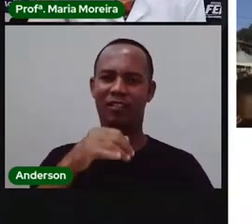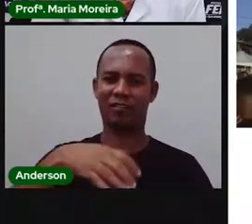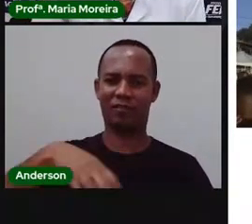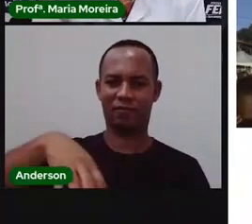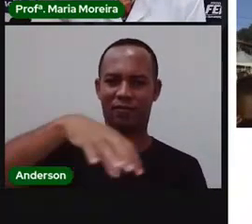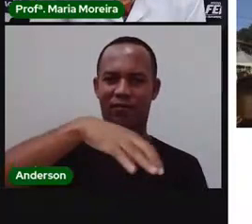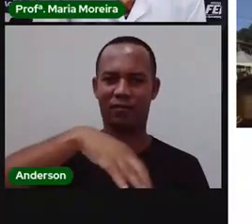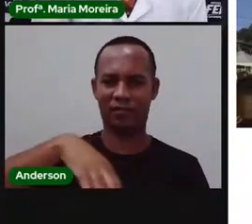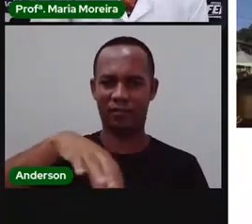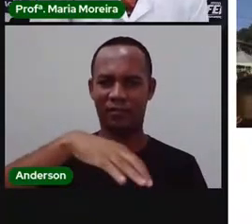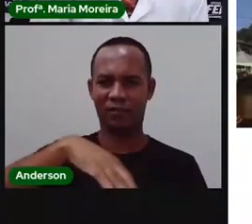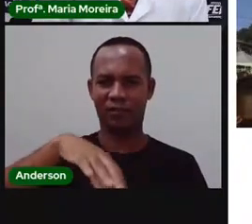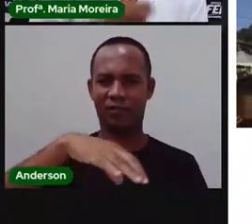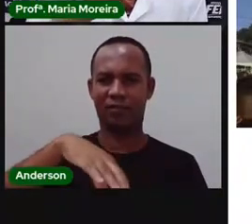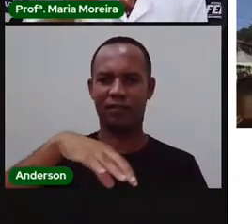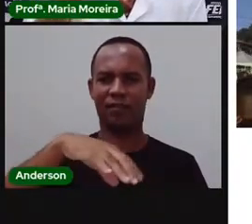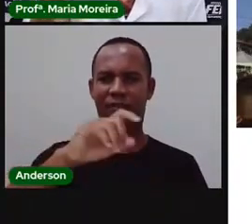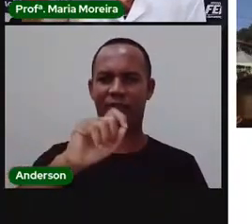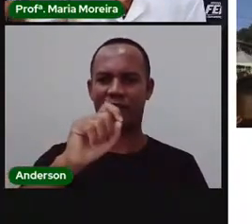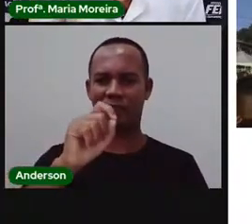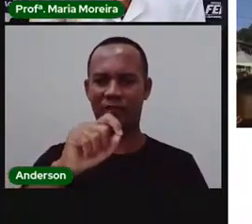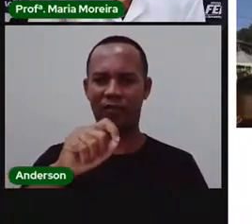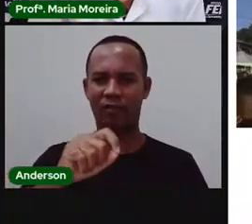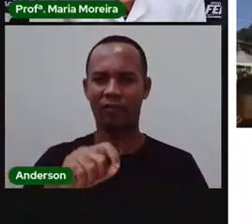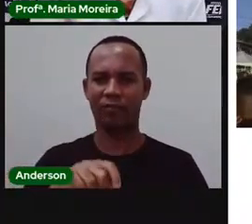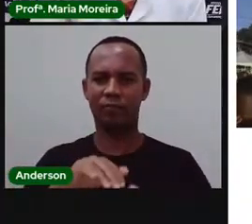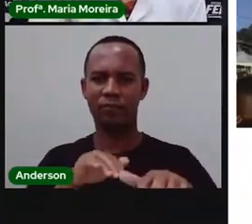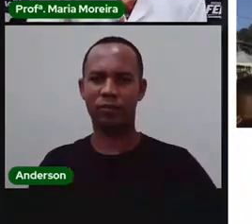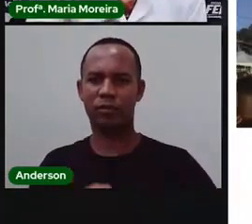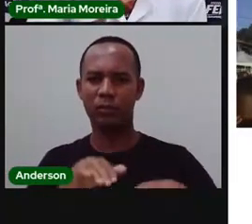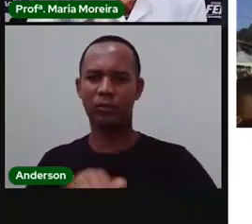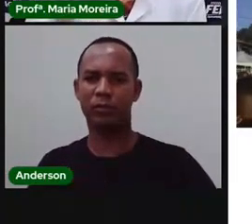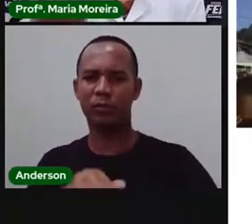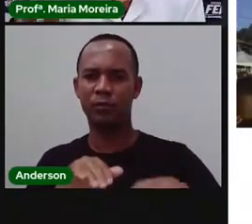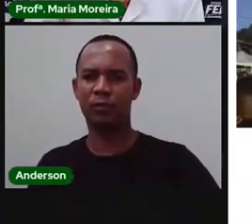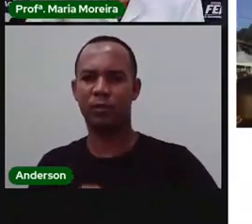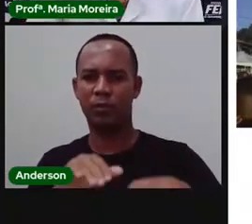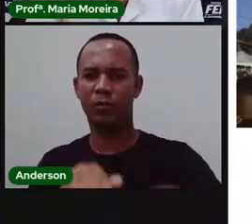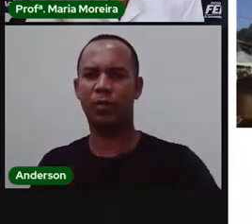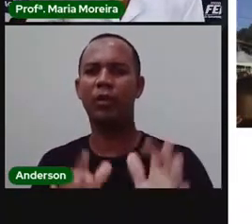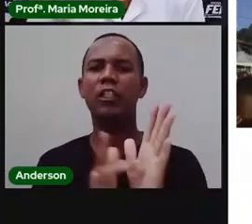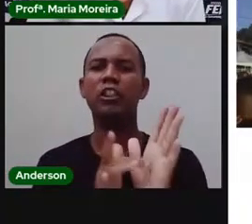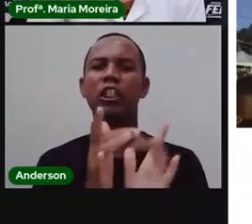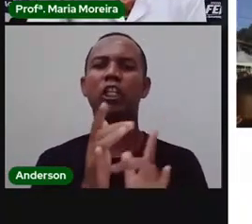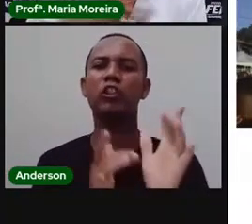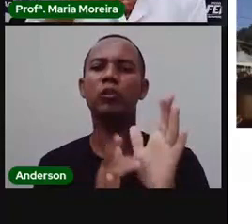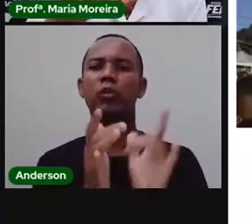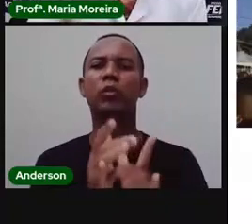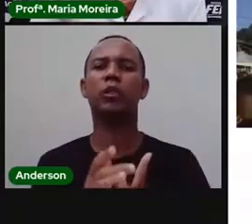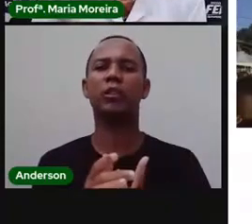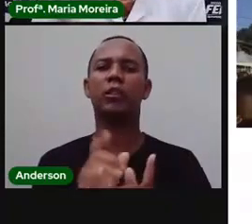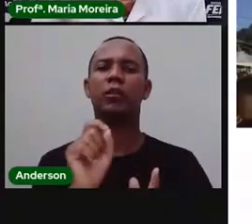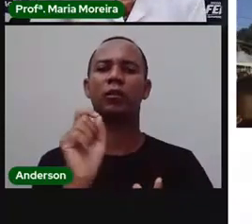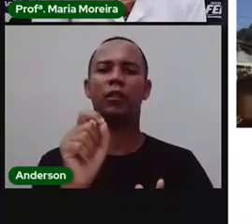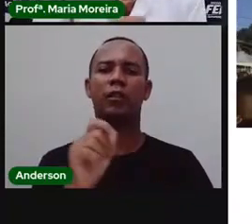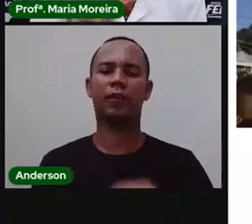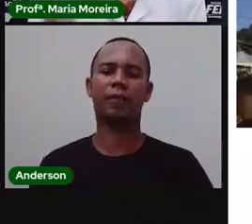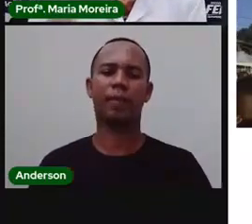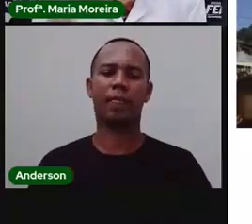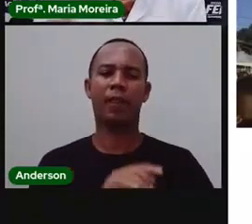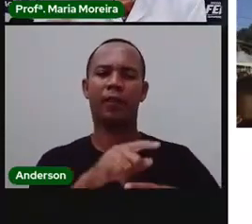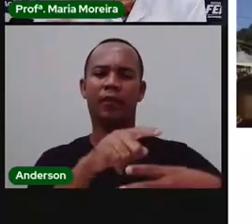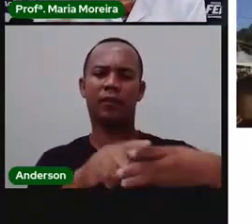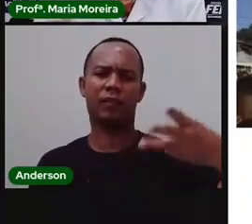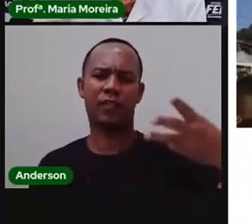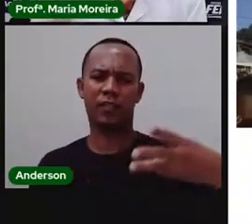Marcha para Jesus. Então, assim, a representatividade das três religiões, né? Que são mais vistas na cidade, não